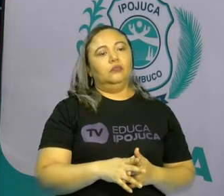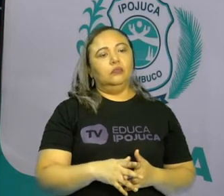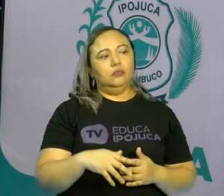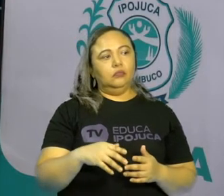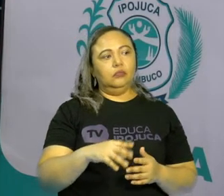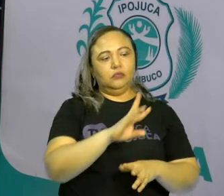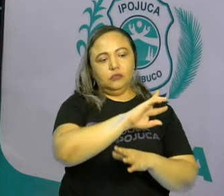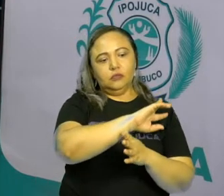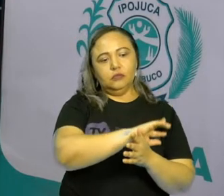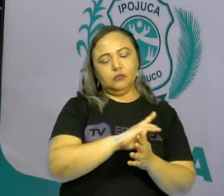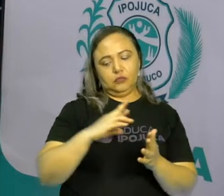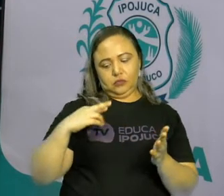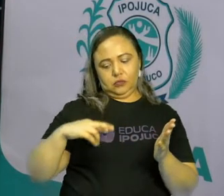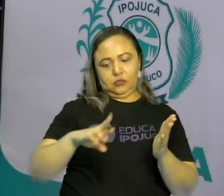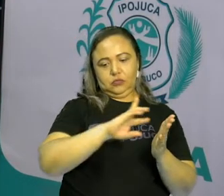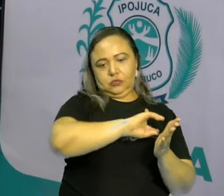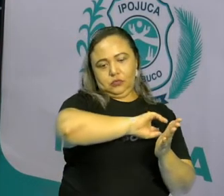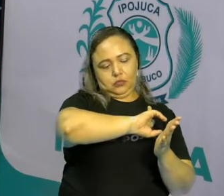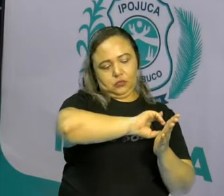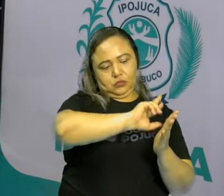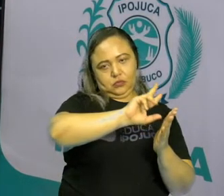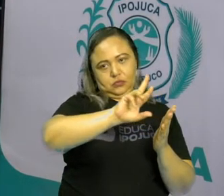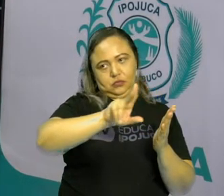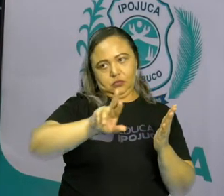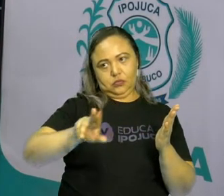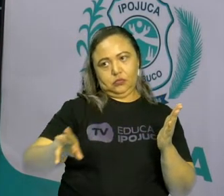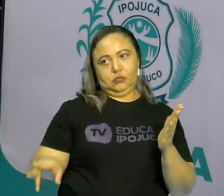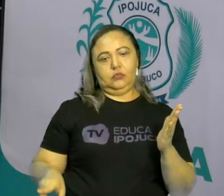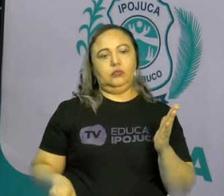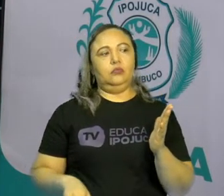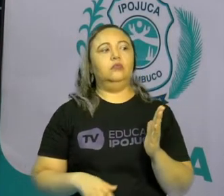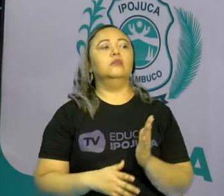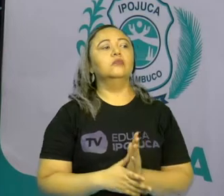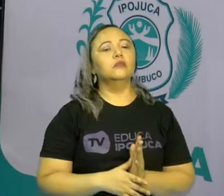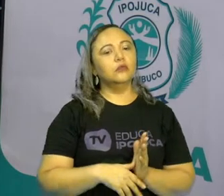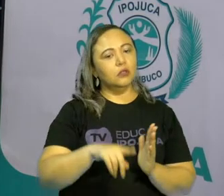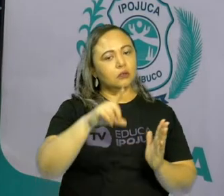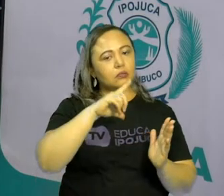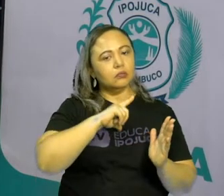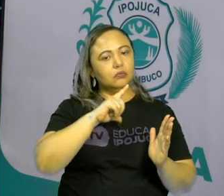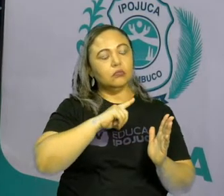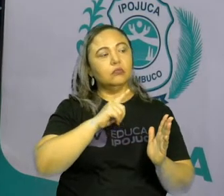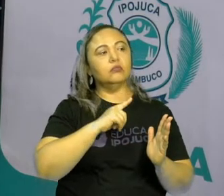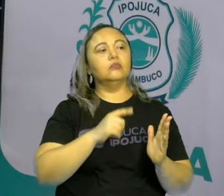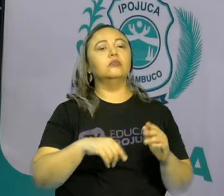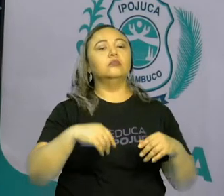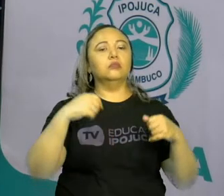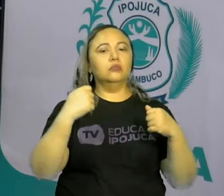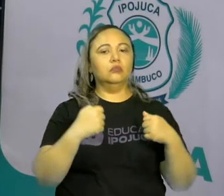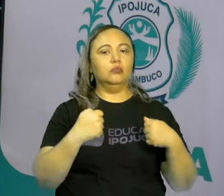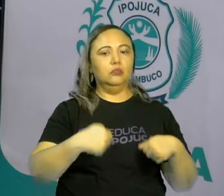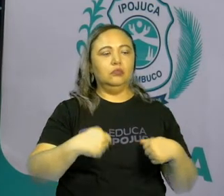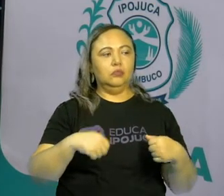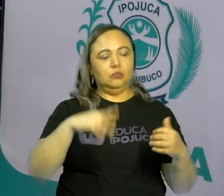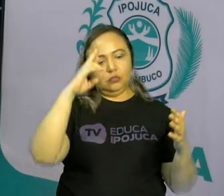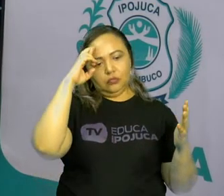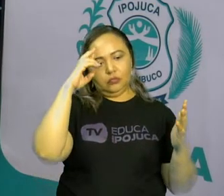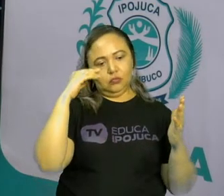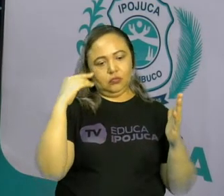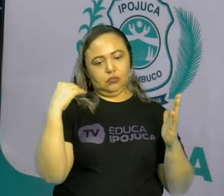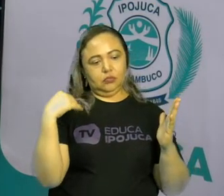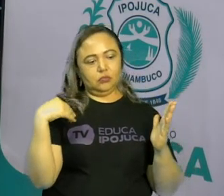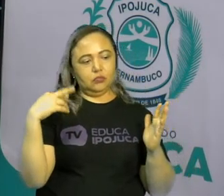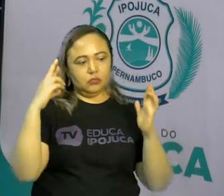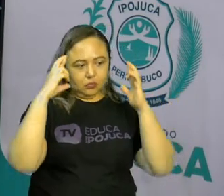Existem vários tipos de comunidades religiosas, de religiões. Então,